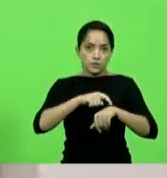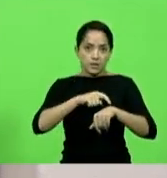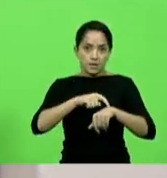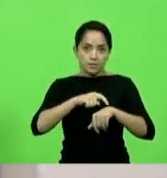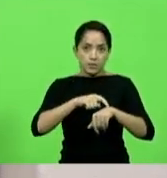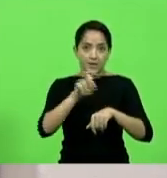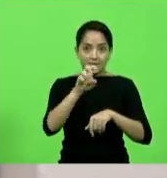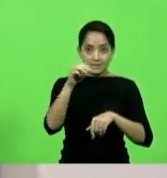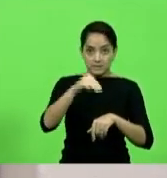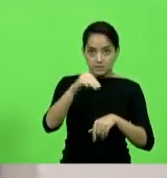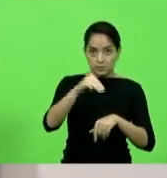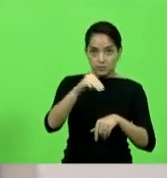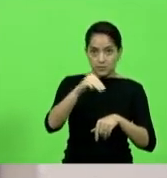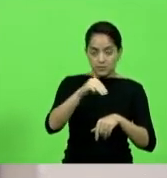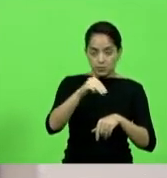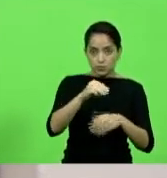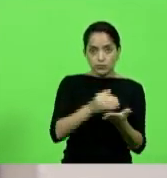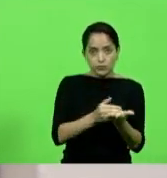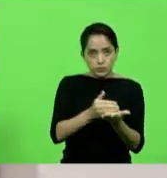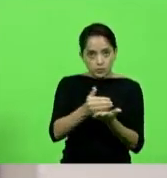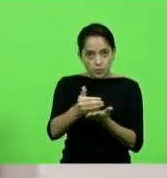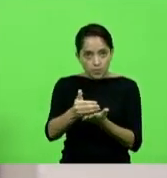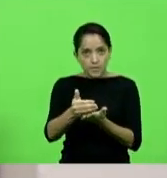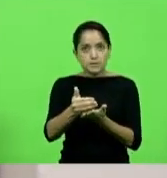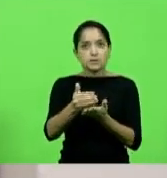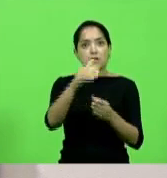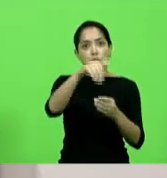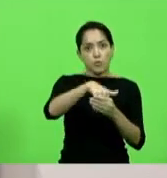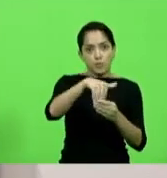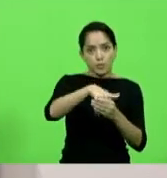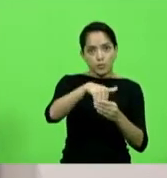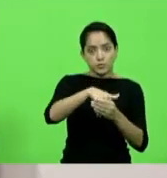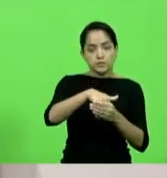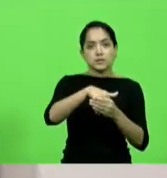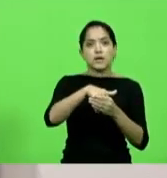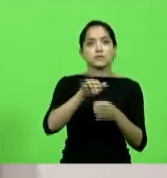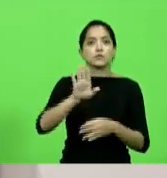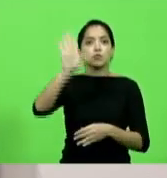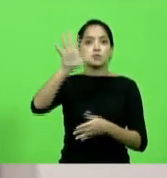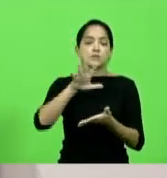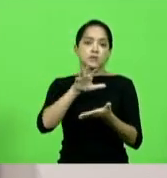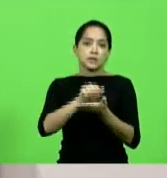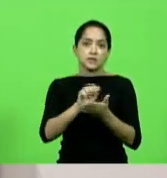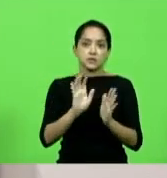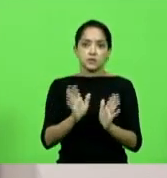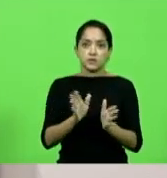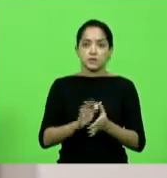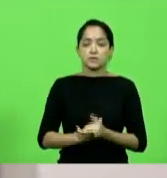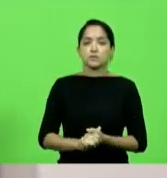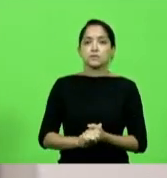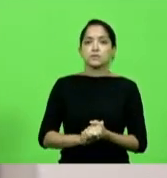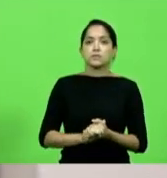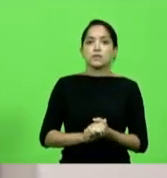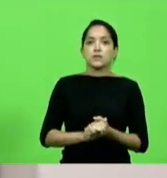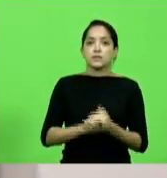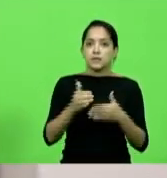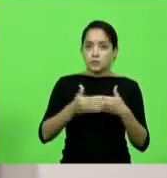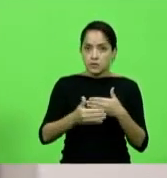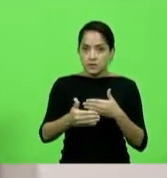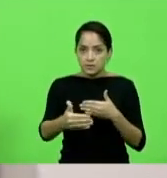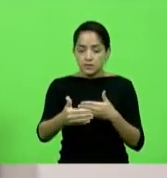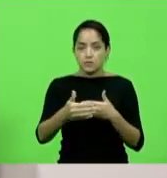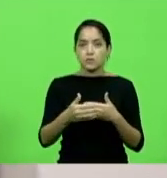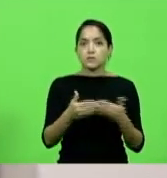em cinco minutos, fosse iniciado o processo de votação com os candidatos registrados. Na sequência, a mesa